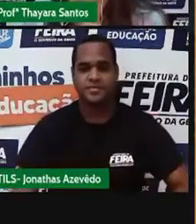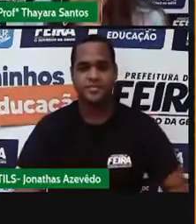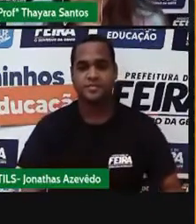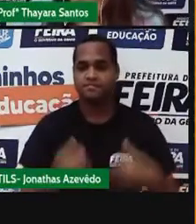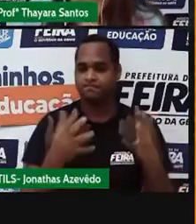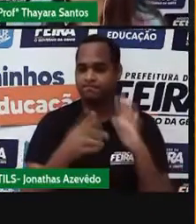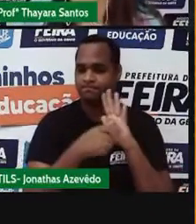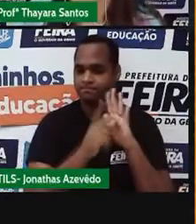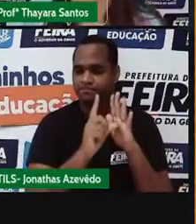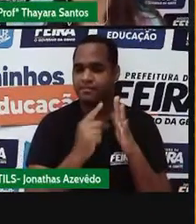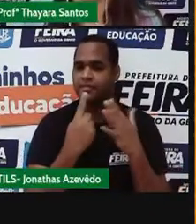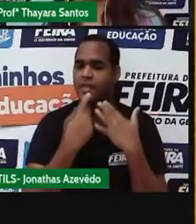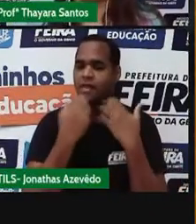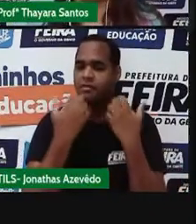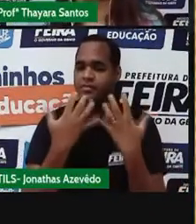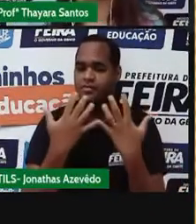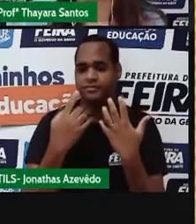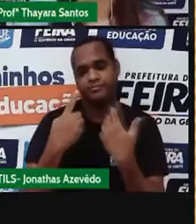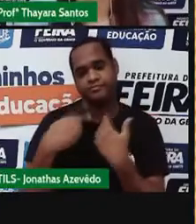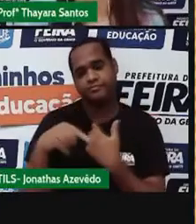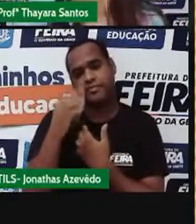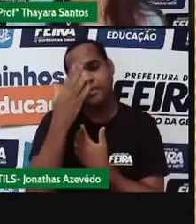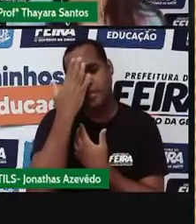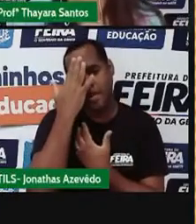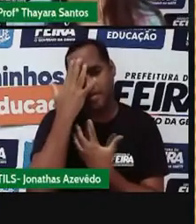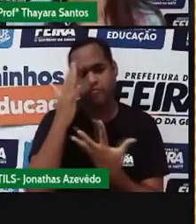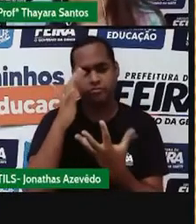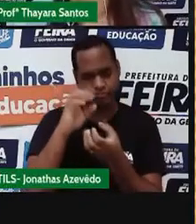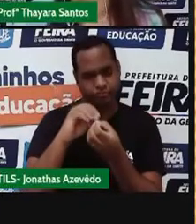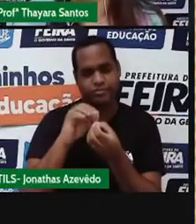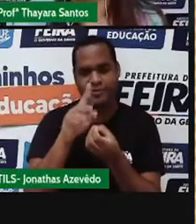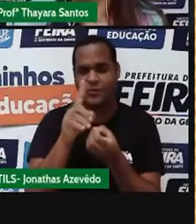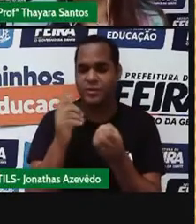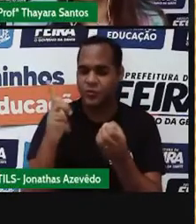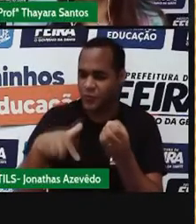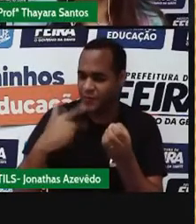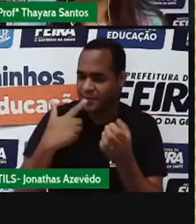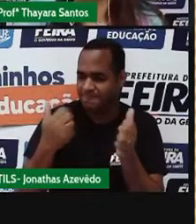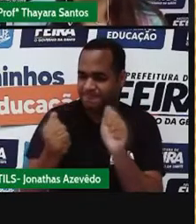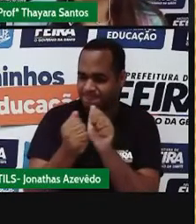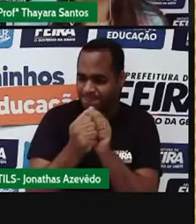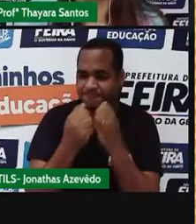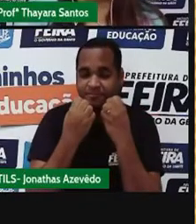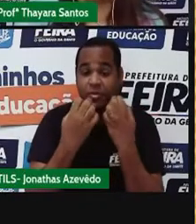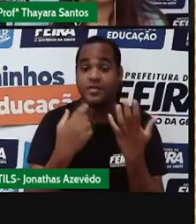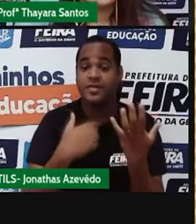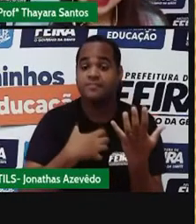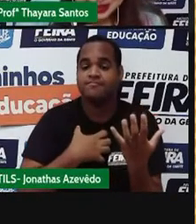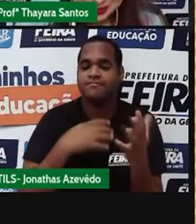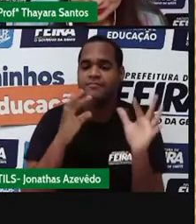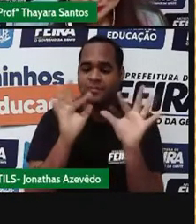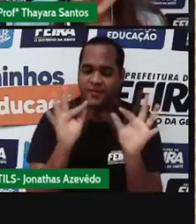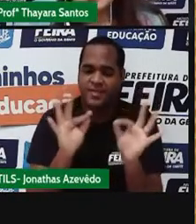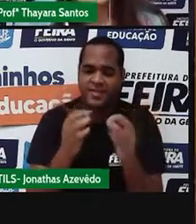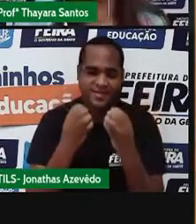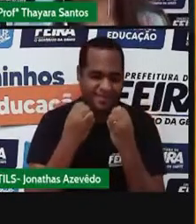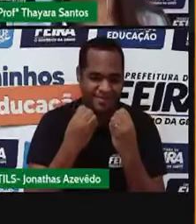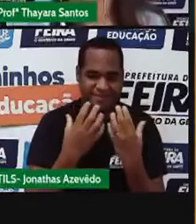Antes de tudo, como vocês já sabem, que bom que vocês estão aqui de novo comigo. Eu fico muito feliz de tê-los aqui.